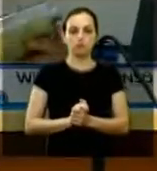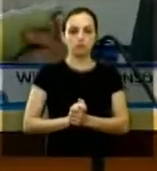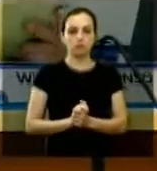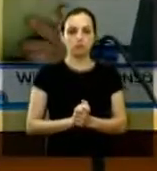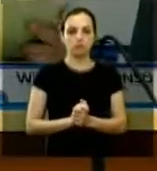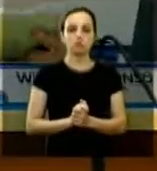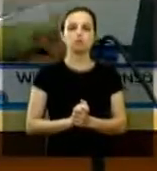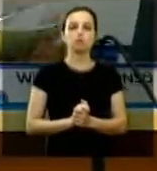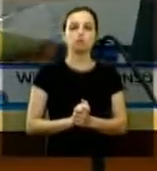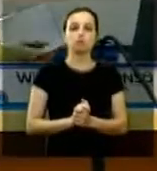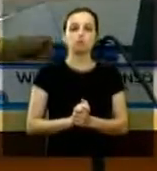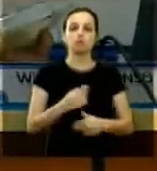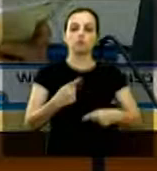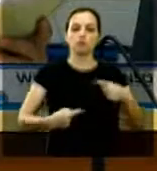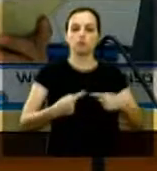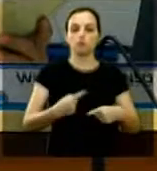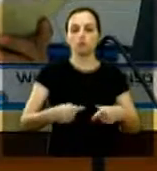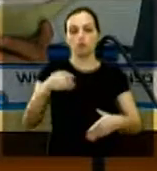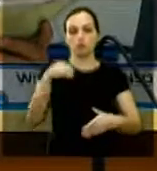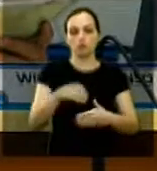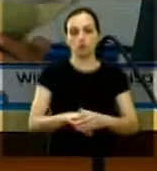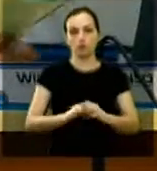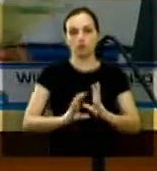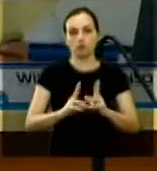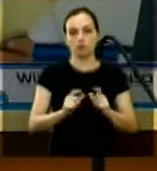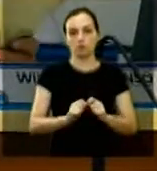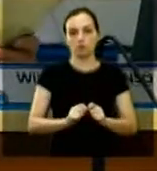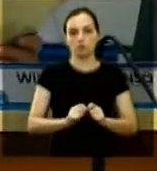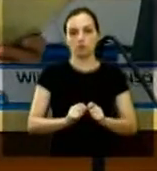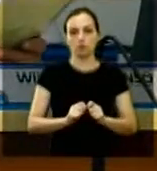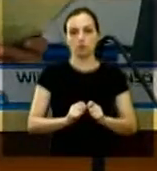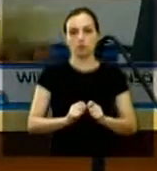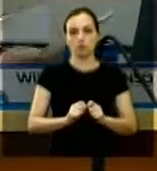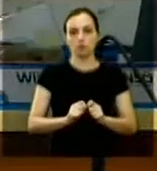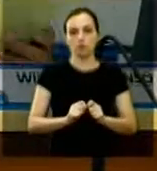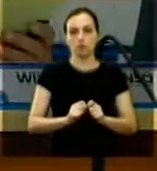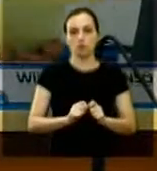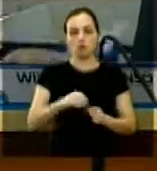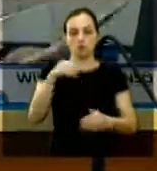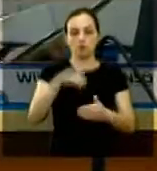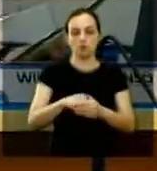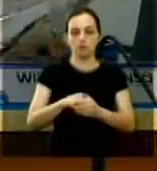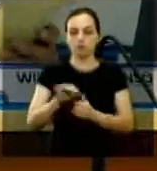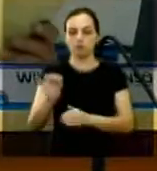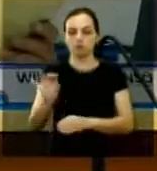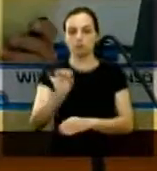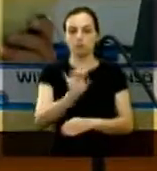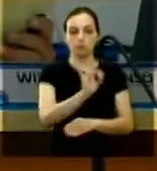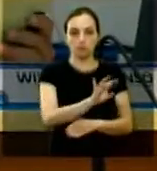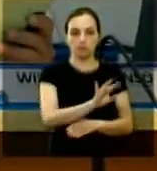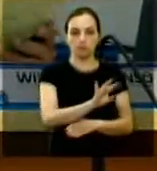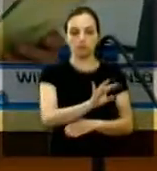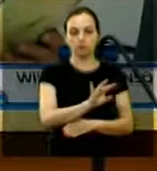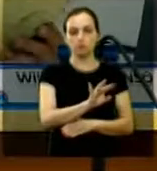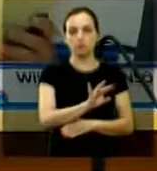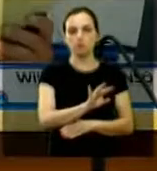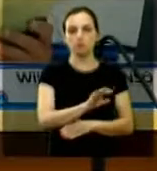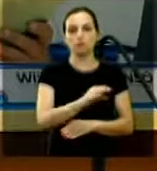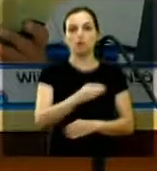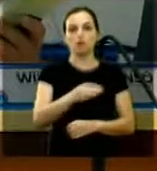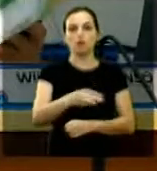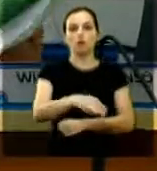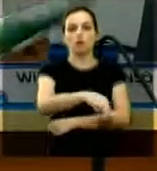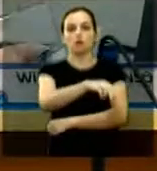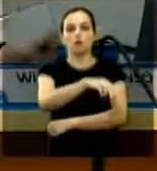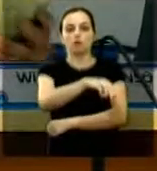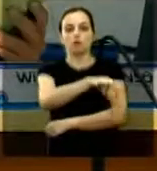item número 7 única discussão em votação maioria absoluta a votação é nominal interessado prefeitura do município de Alaraquara